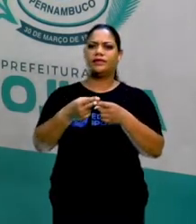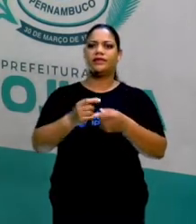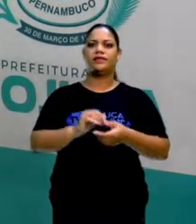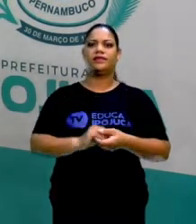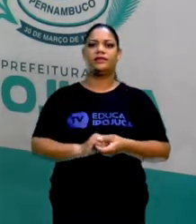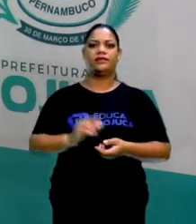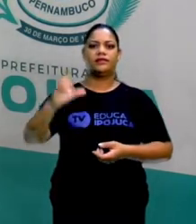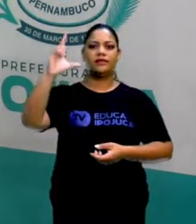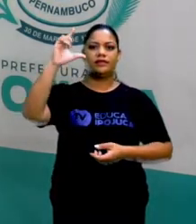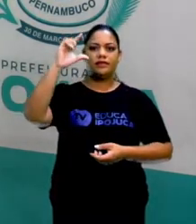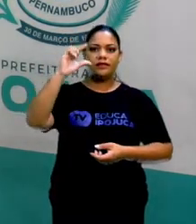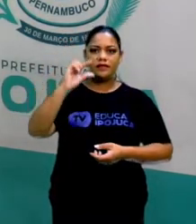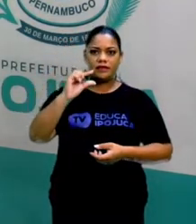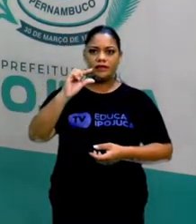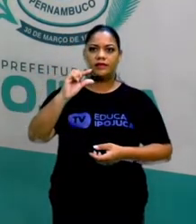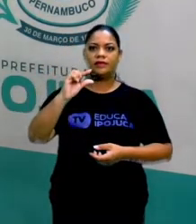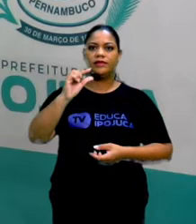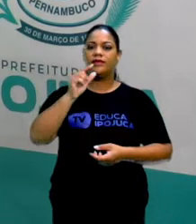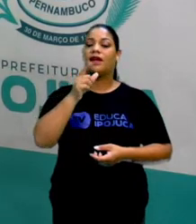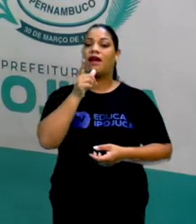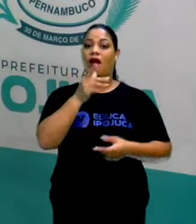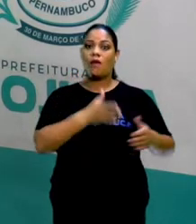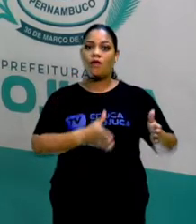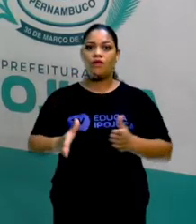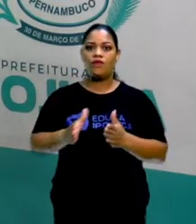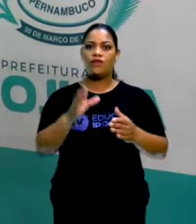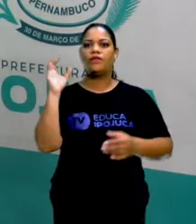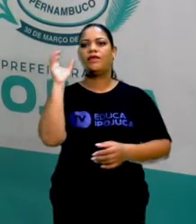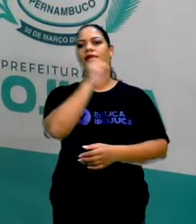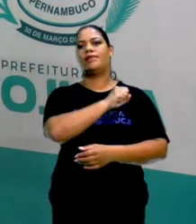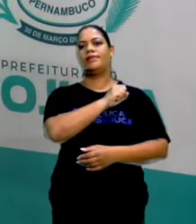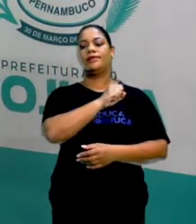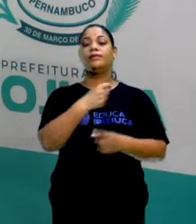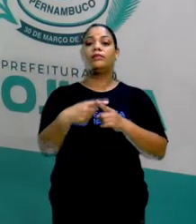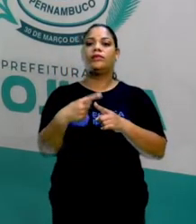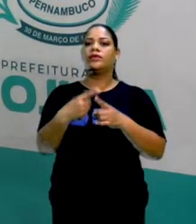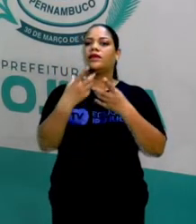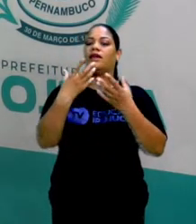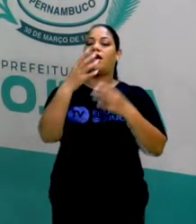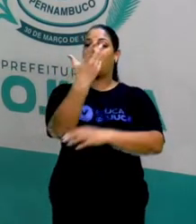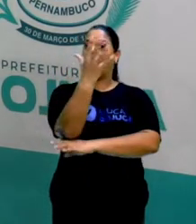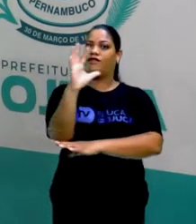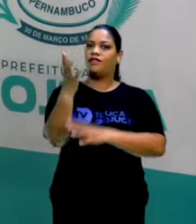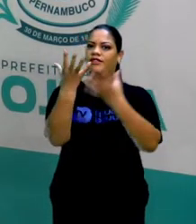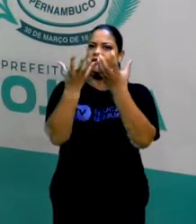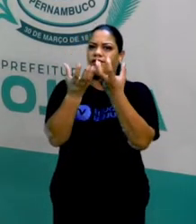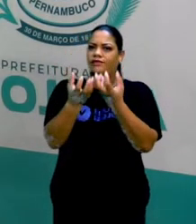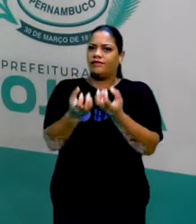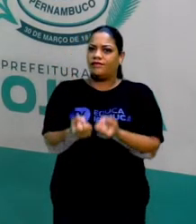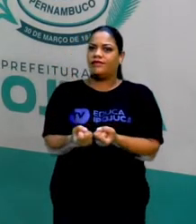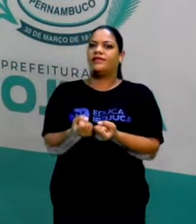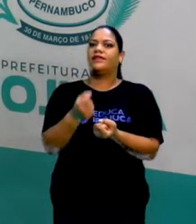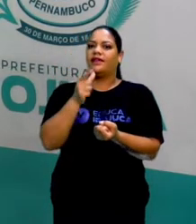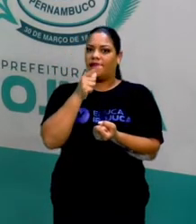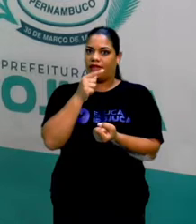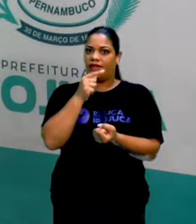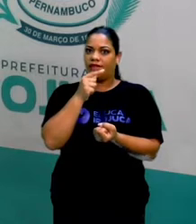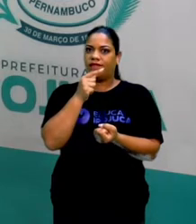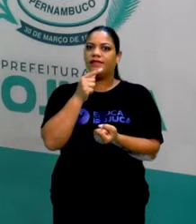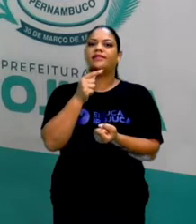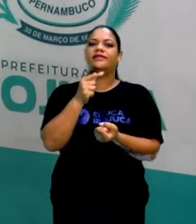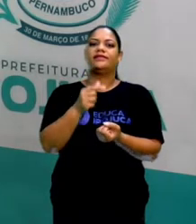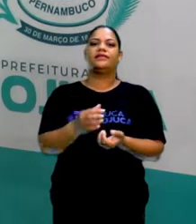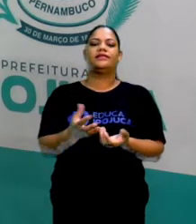diminui o curso da água, dela passar rápido, por que a floresta vai absorver. Lembra que a gente viu no slide anterior que a floresta